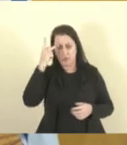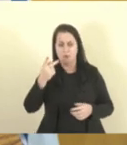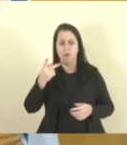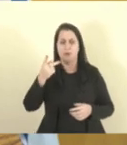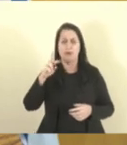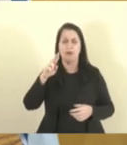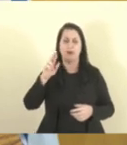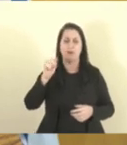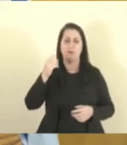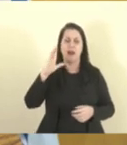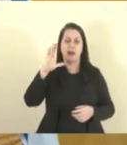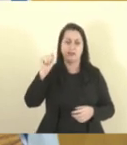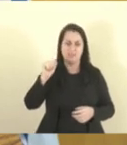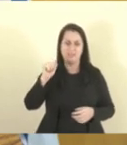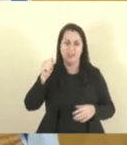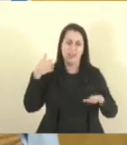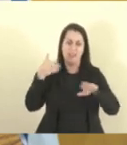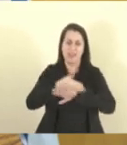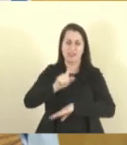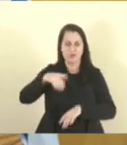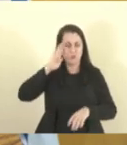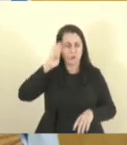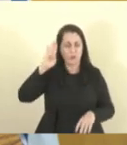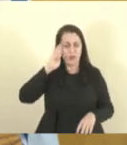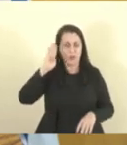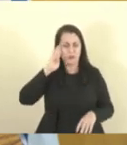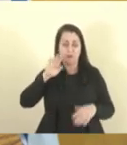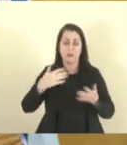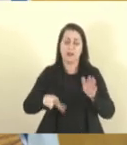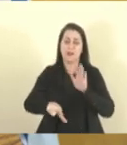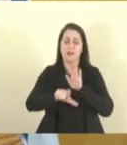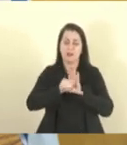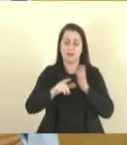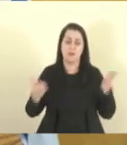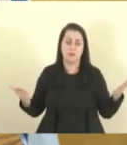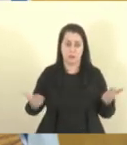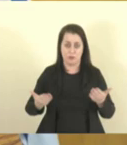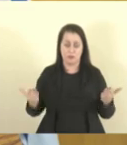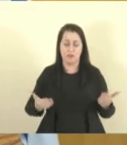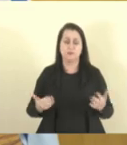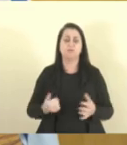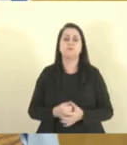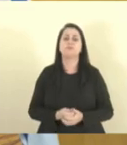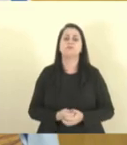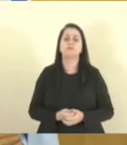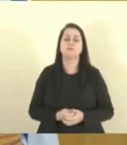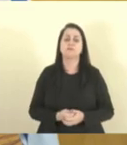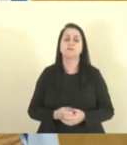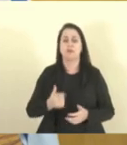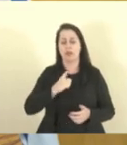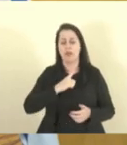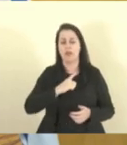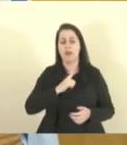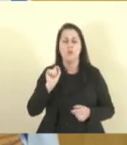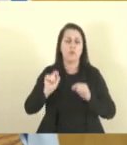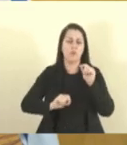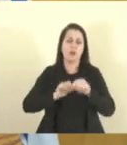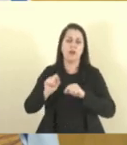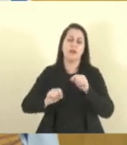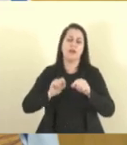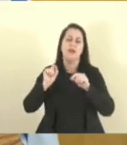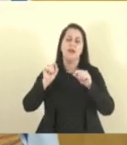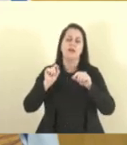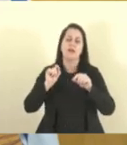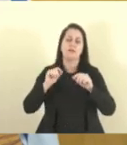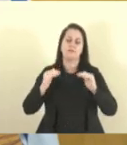como soldados, que na nossa legislação atual, eles têm a previsão de chegar até o posto de